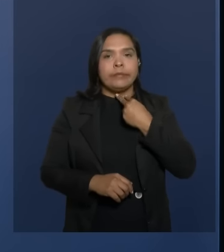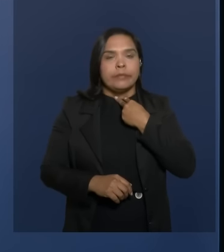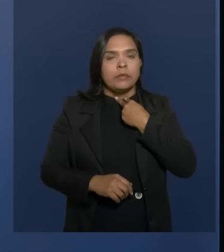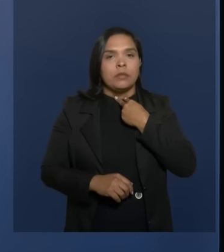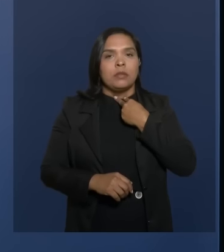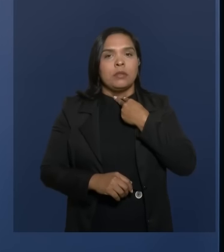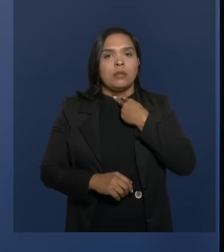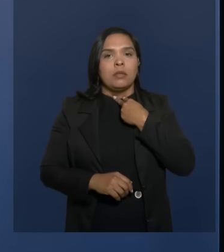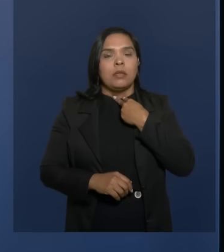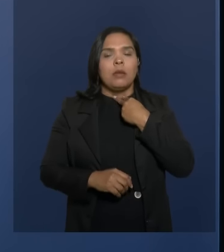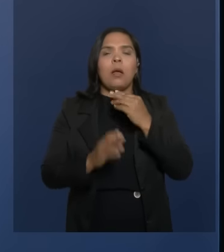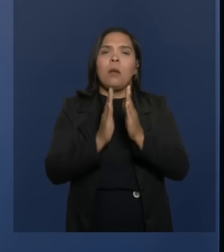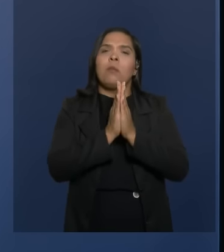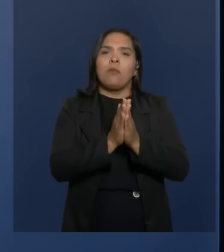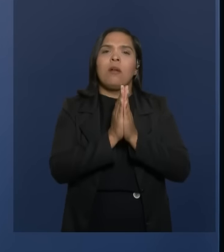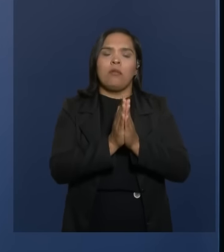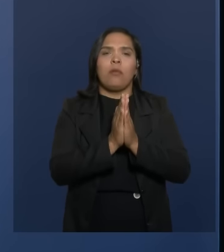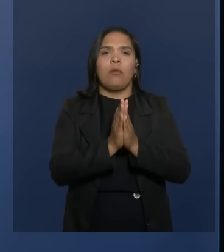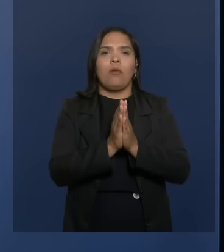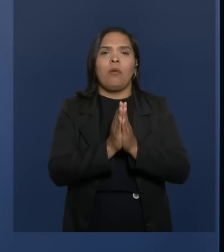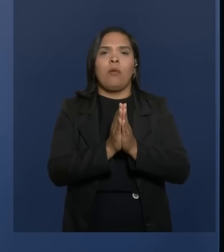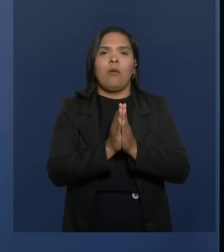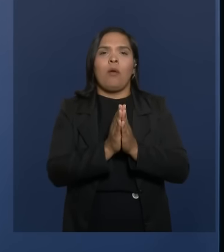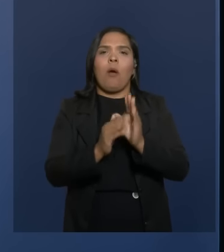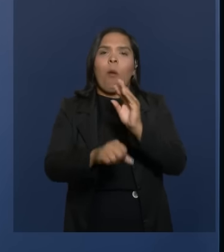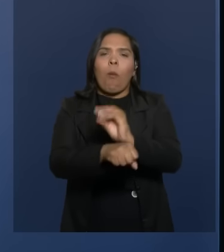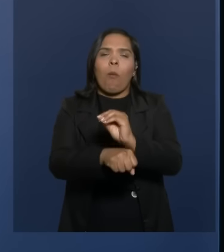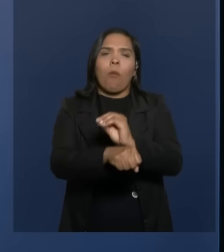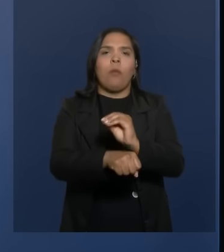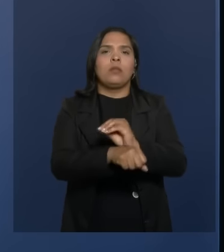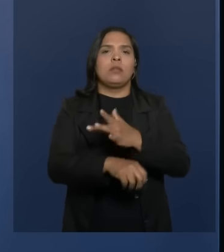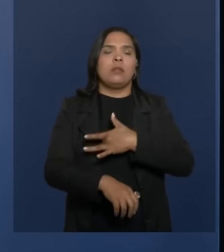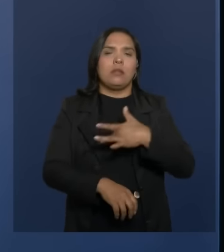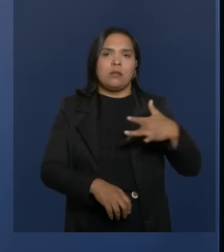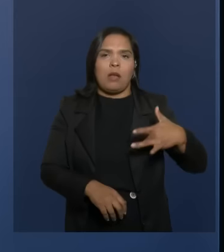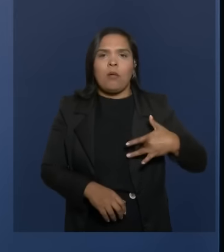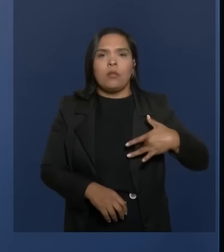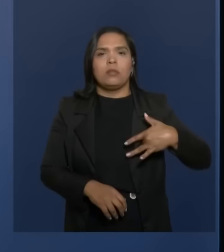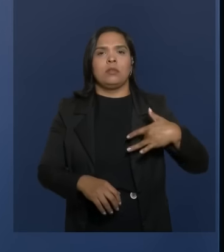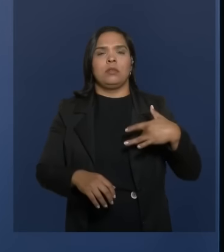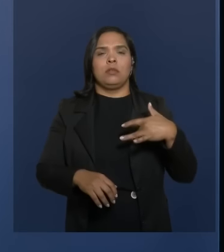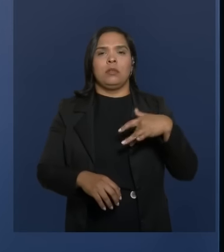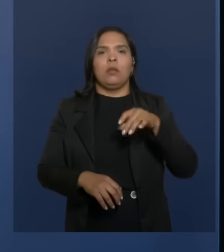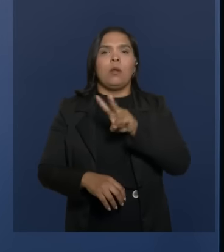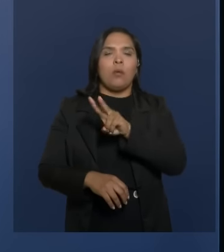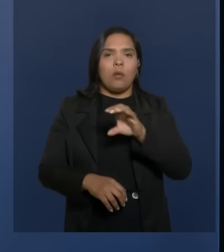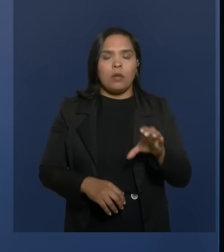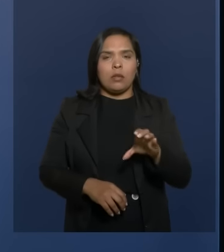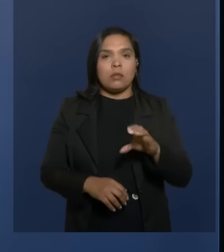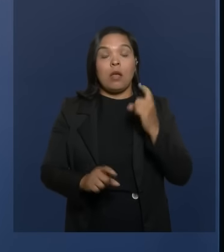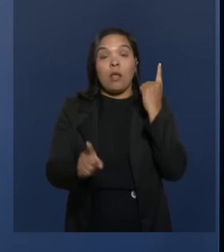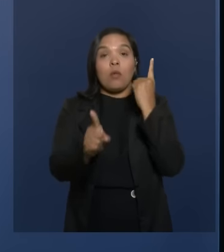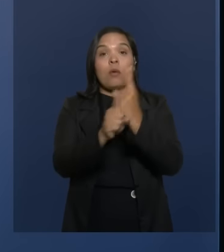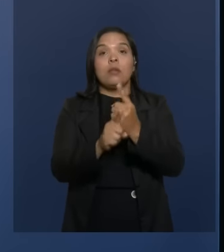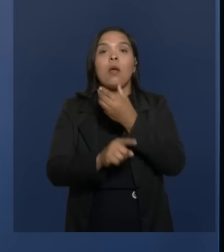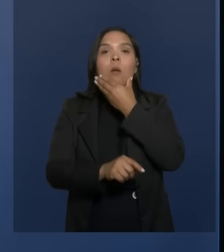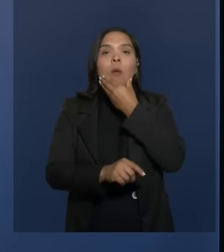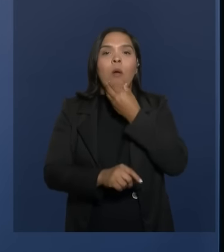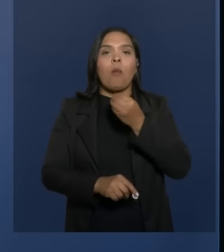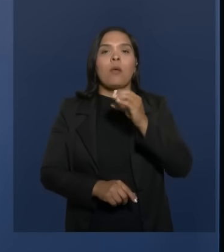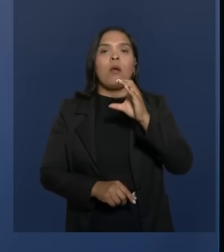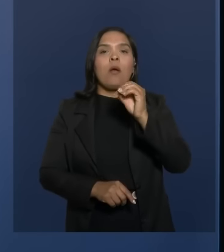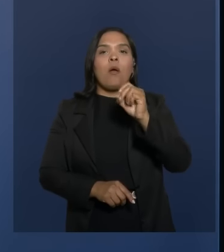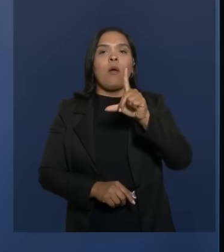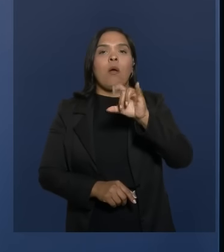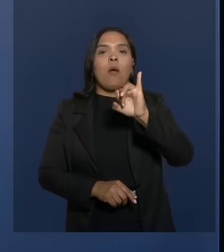pelo amor de Deus, cuide da saúde da nossa cidade. Encontrei seu Olivério com a bolsa de